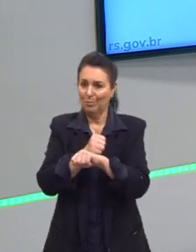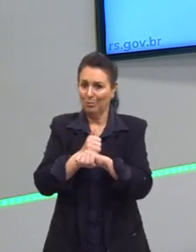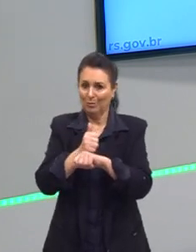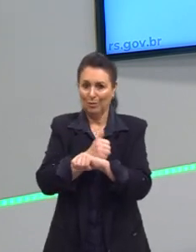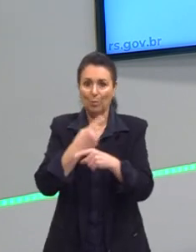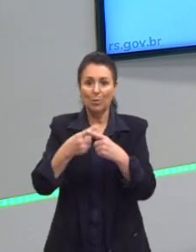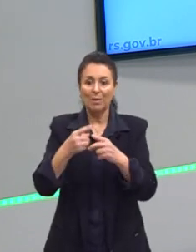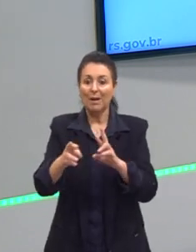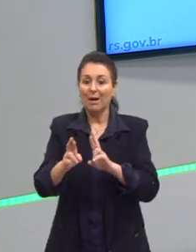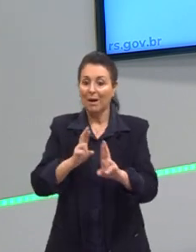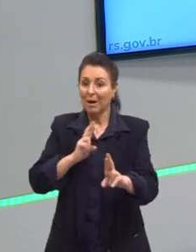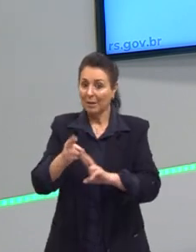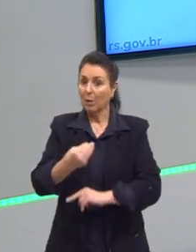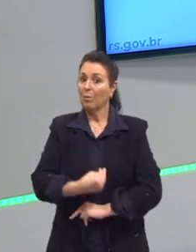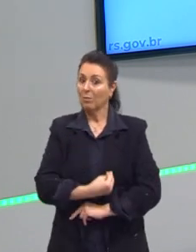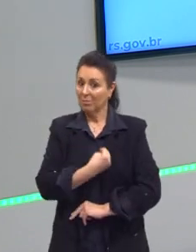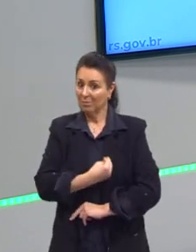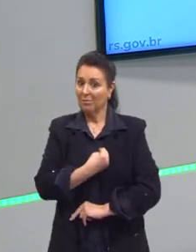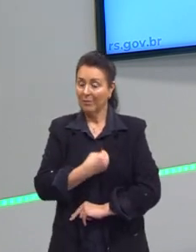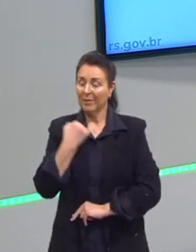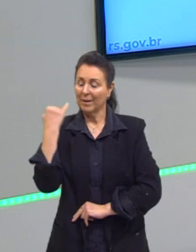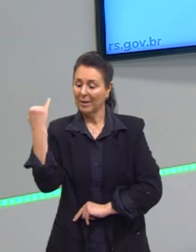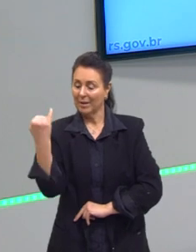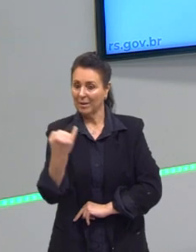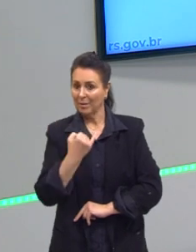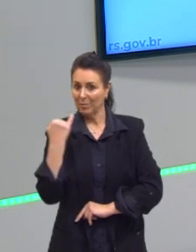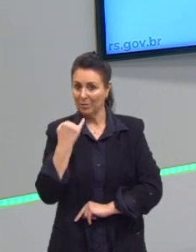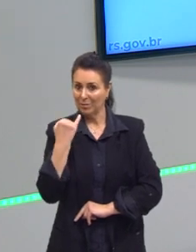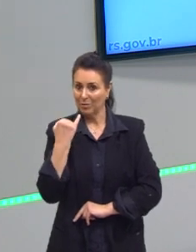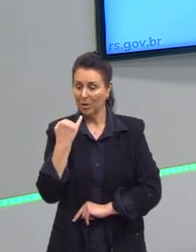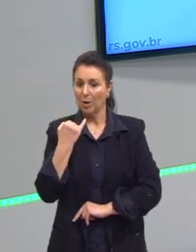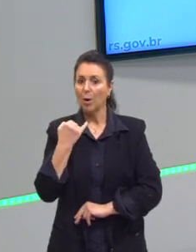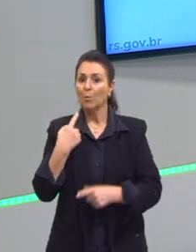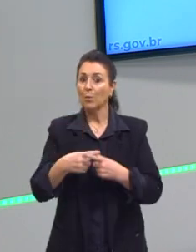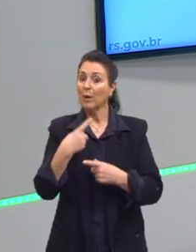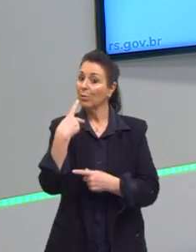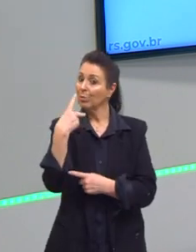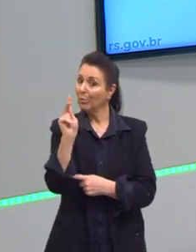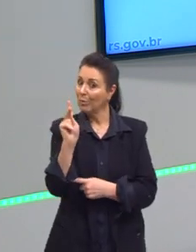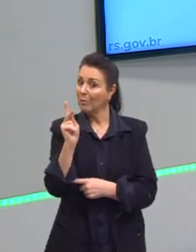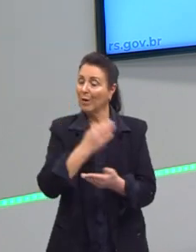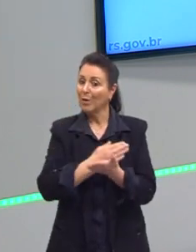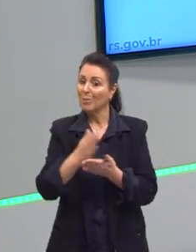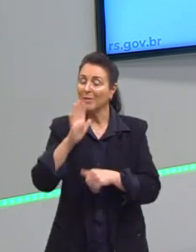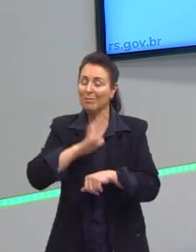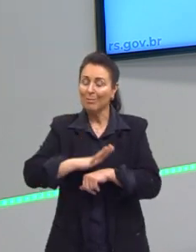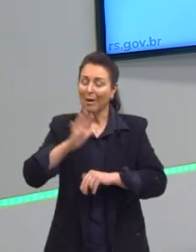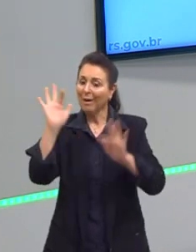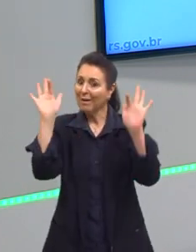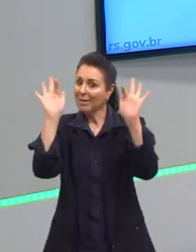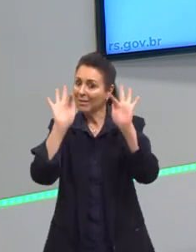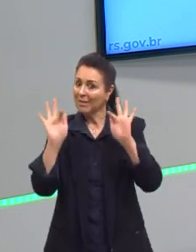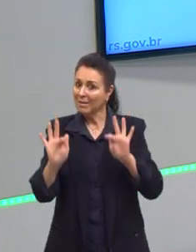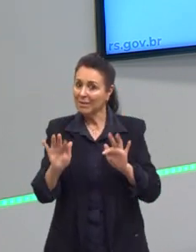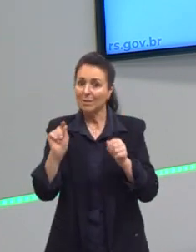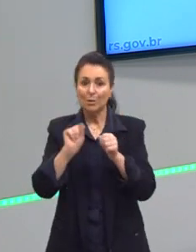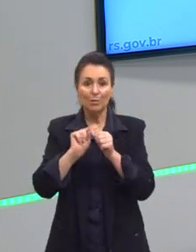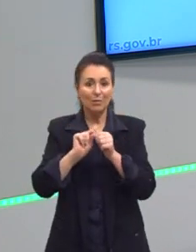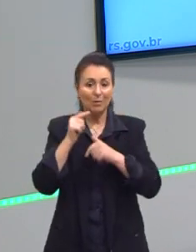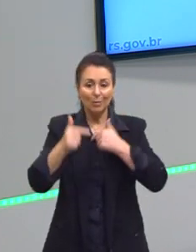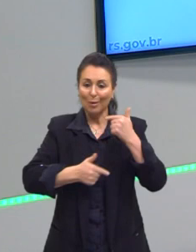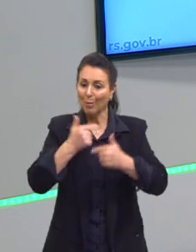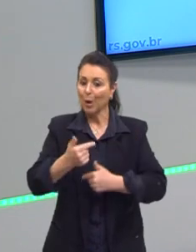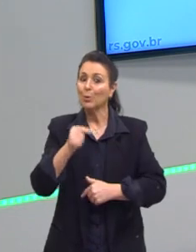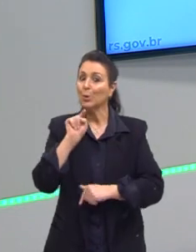é muito importante na vida e por muito tempo na vida. E você vai se construir um ser mais interessante. Essa relação do ser humano com o trabalho